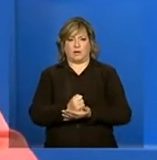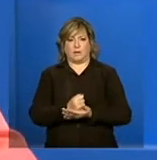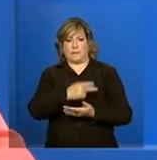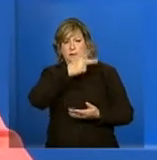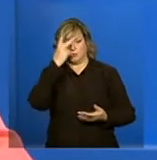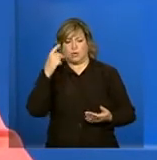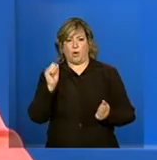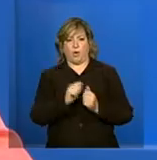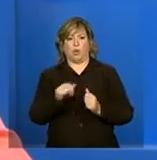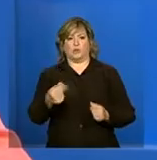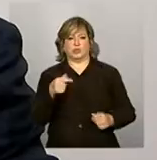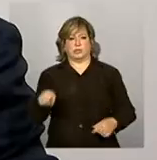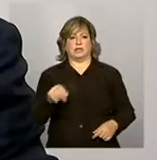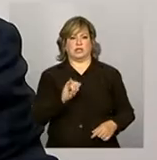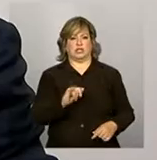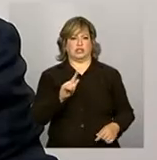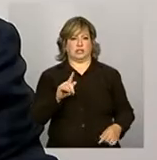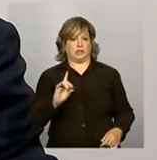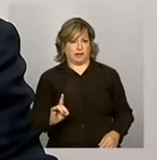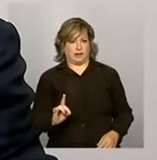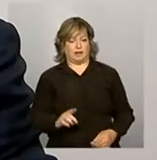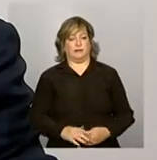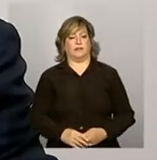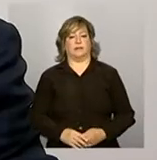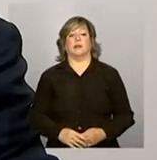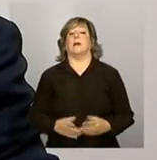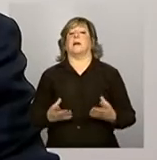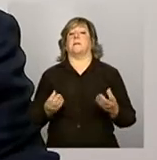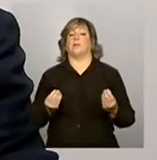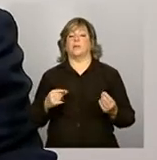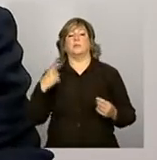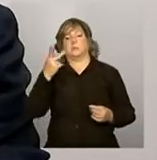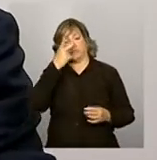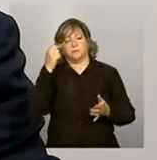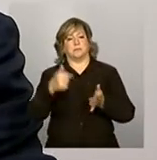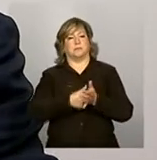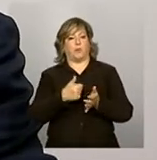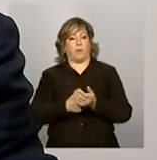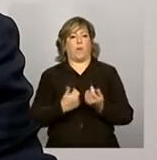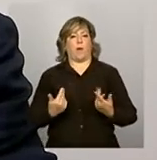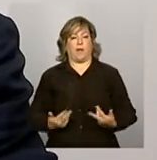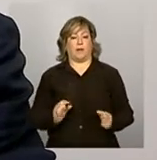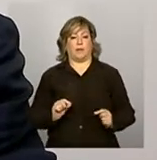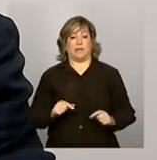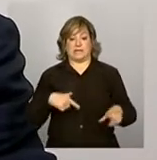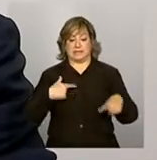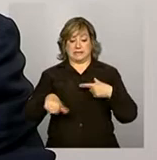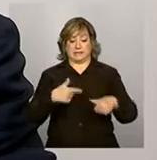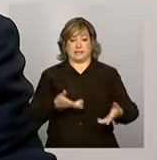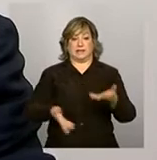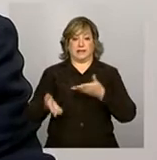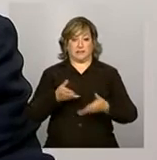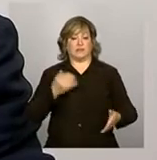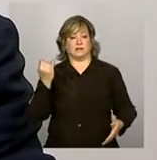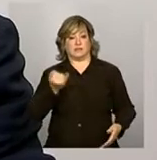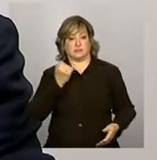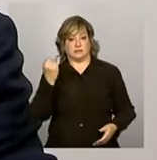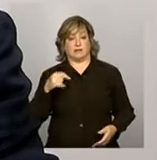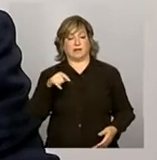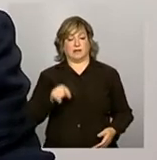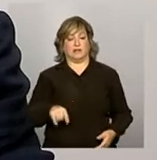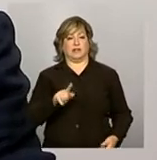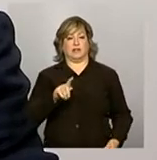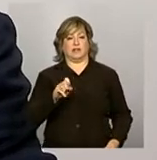IGD? Essa é outra dúvida muito recorrente. Serviços são necessários para a gestão do programa.